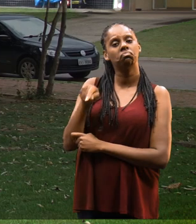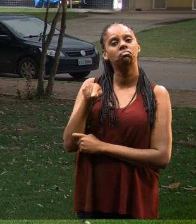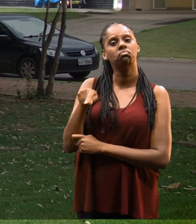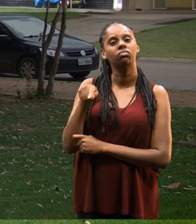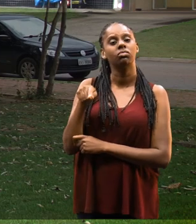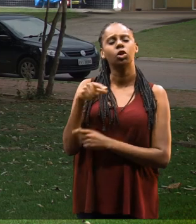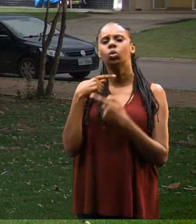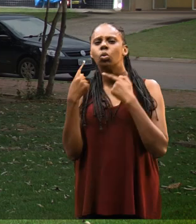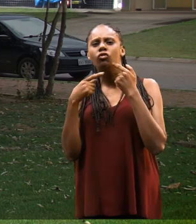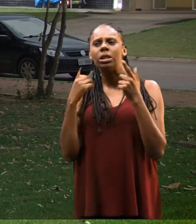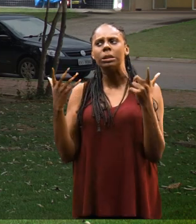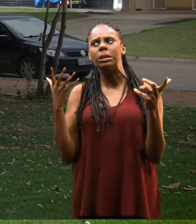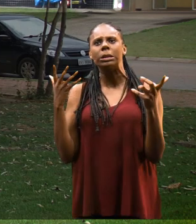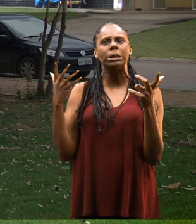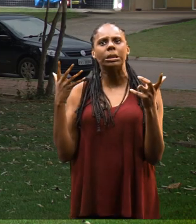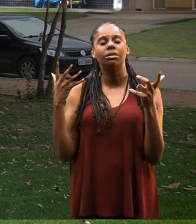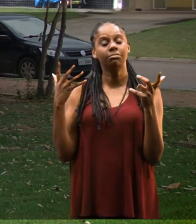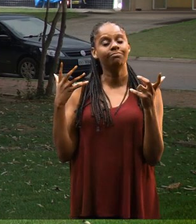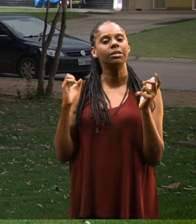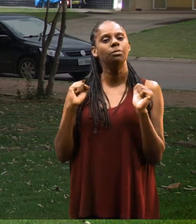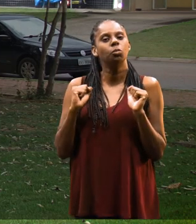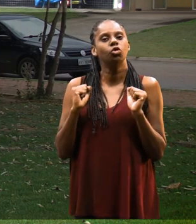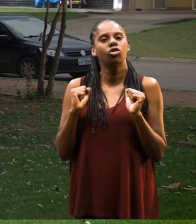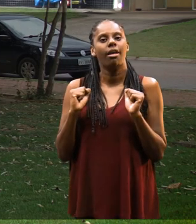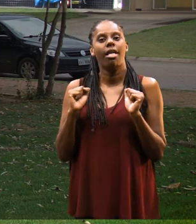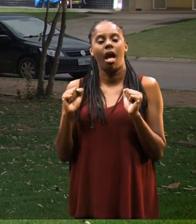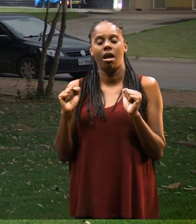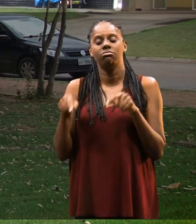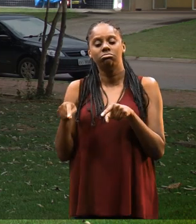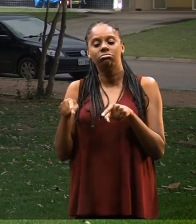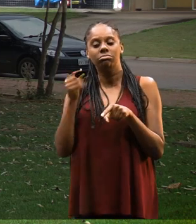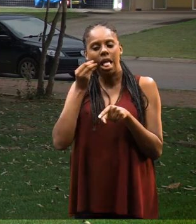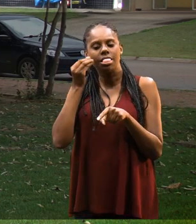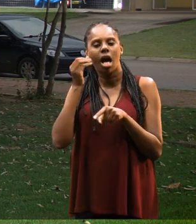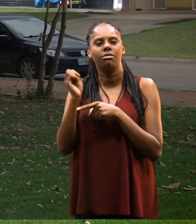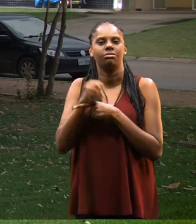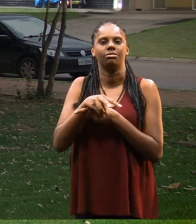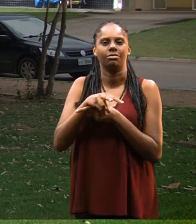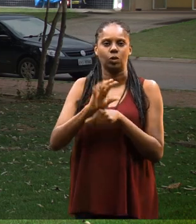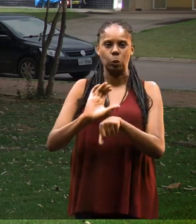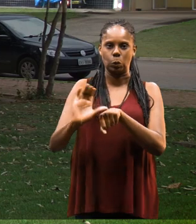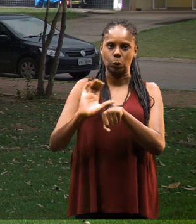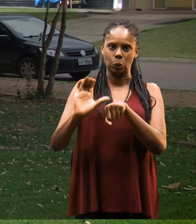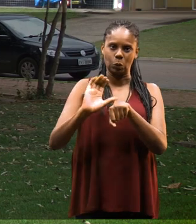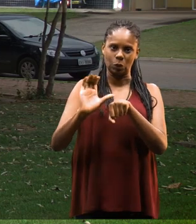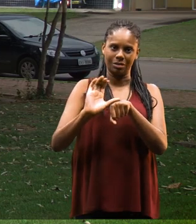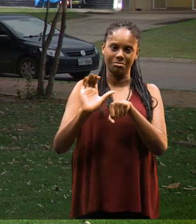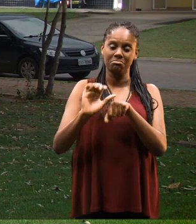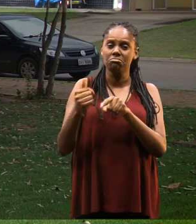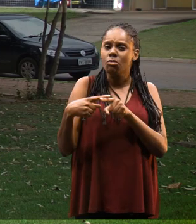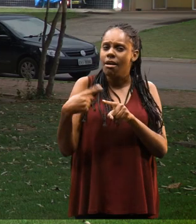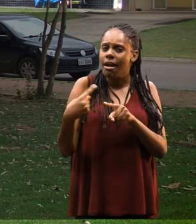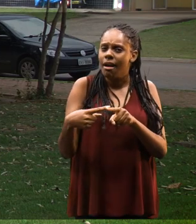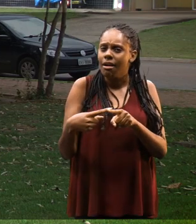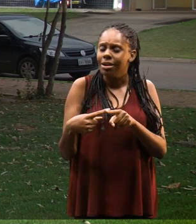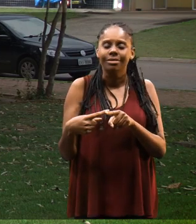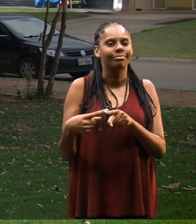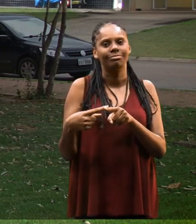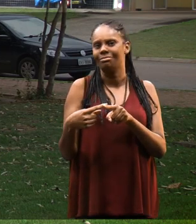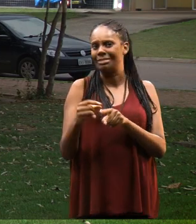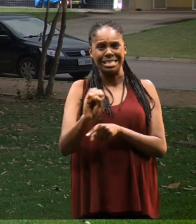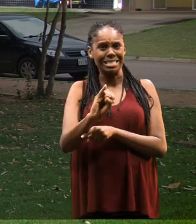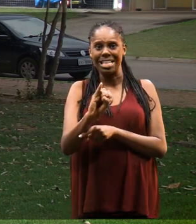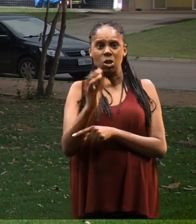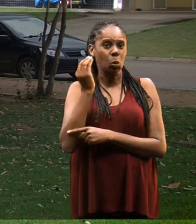que está em dúvida, deveria dar muita chance, em dúvida entre fazer turismo ou não, deveria dar uma oportunidade gigantesca para o curso,